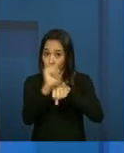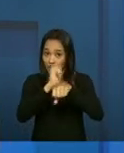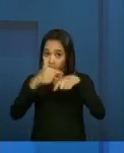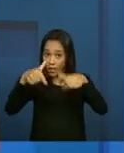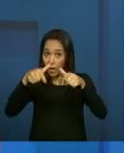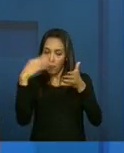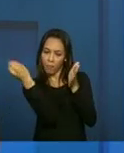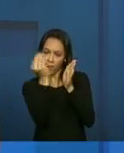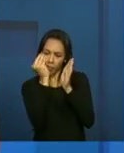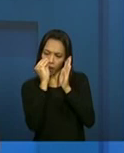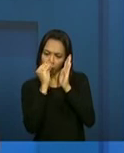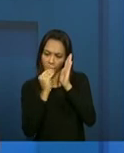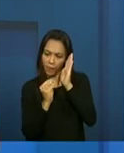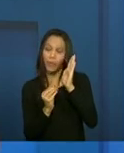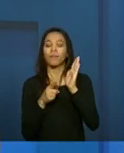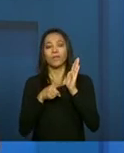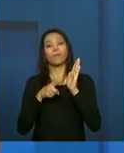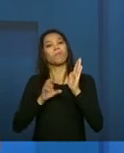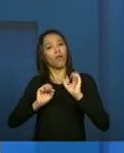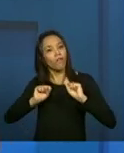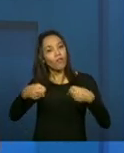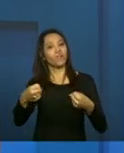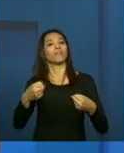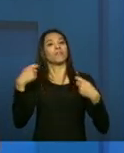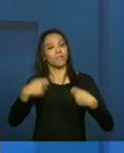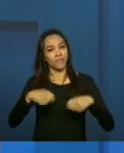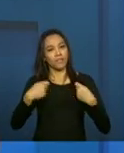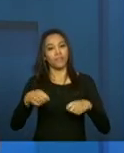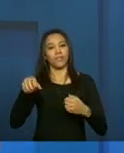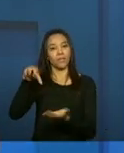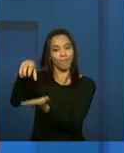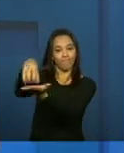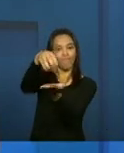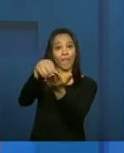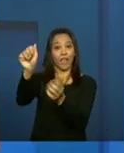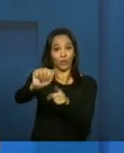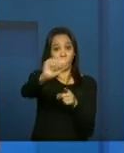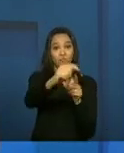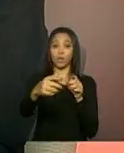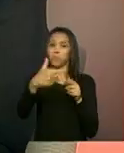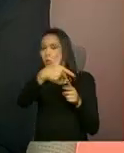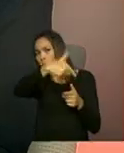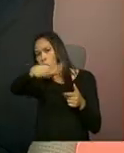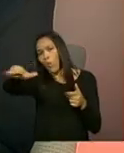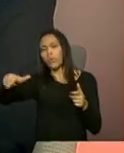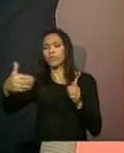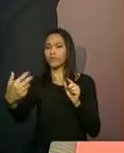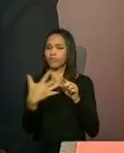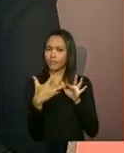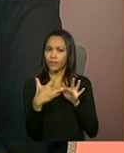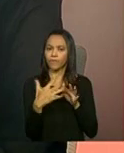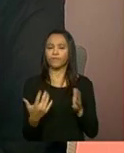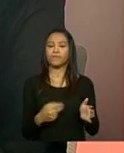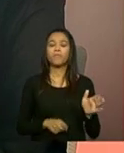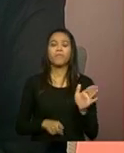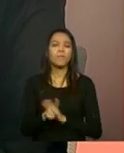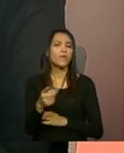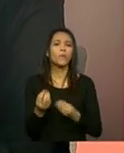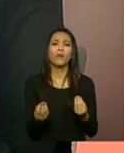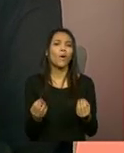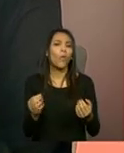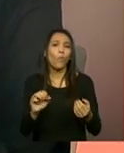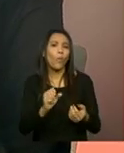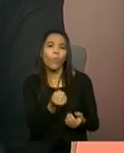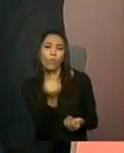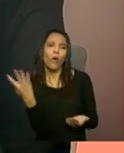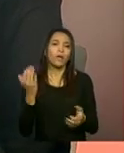fortalecido, seja mantido essa direção única, esse sistema único de assistência social. Paulo, e que estratégias essa equipe de